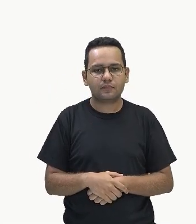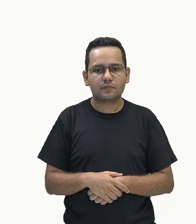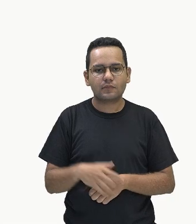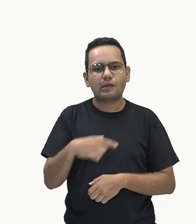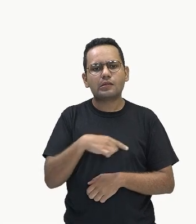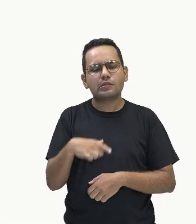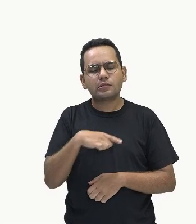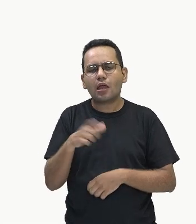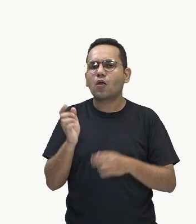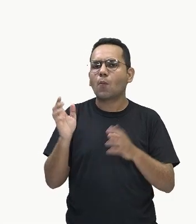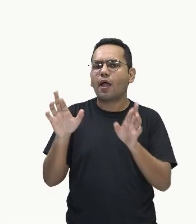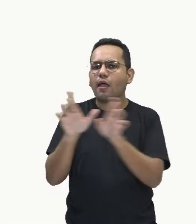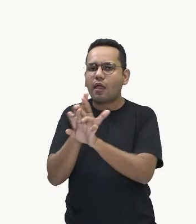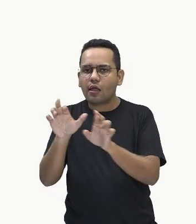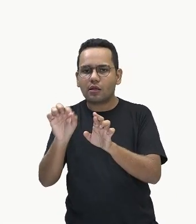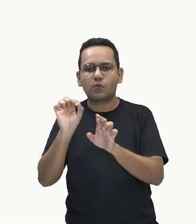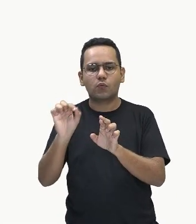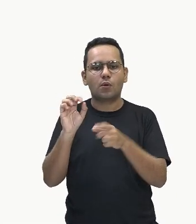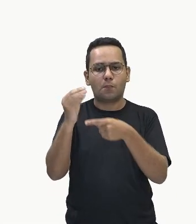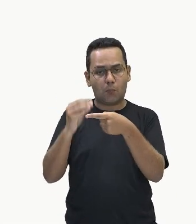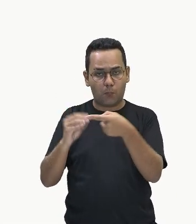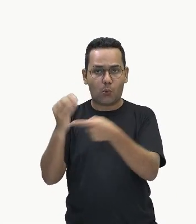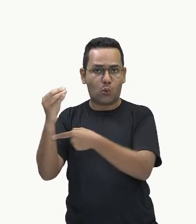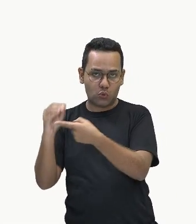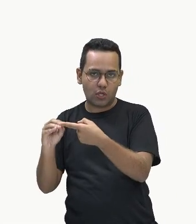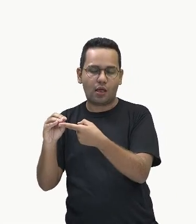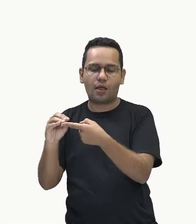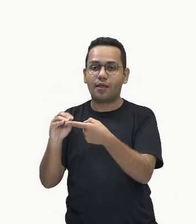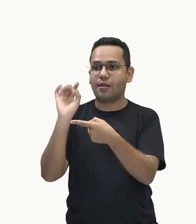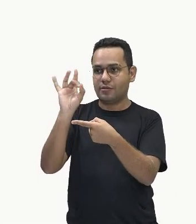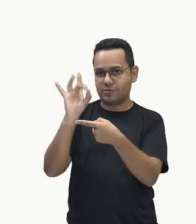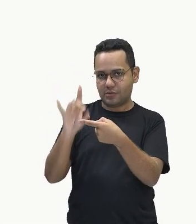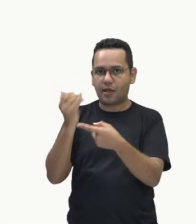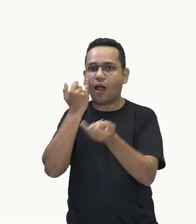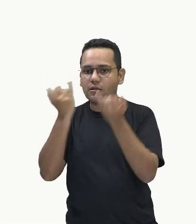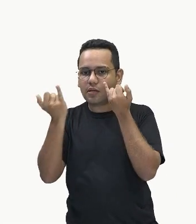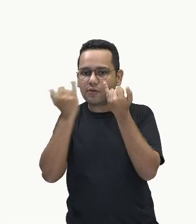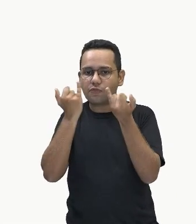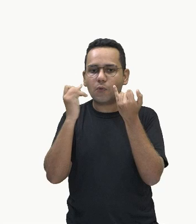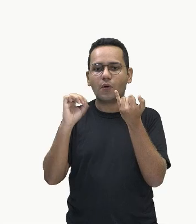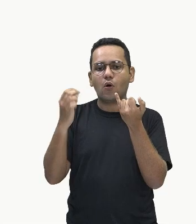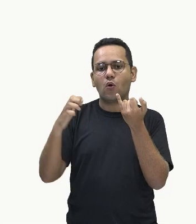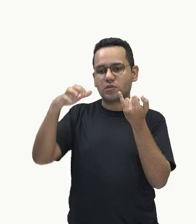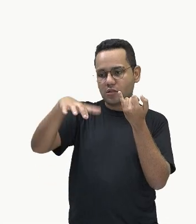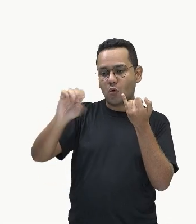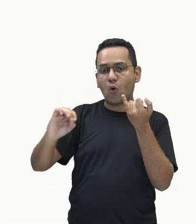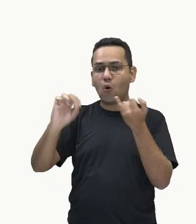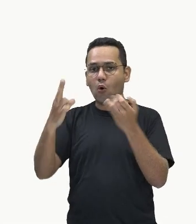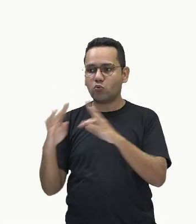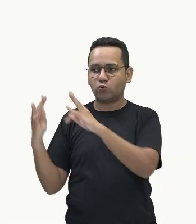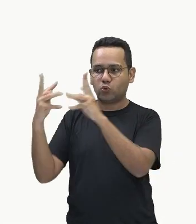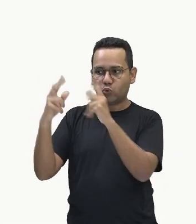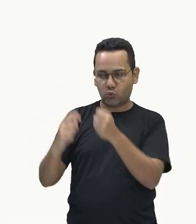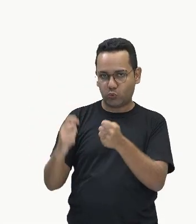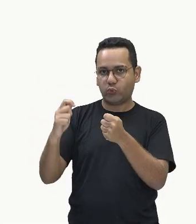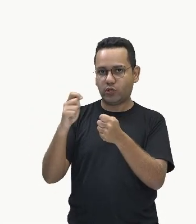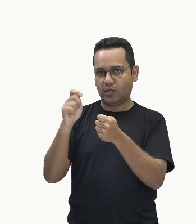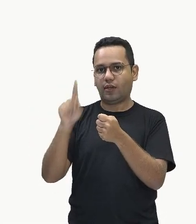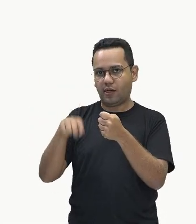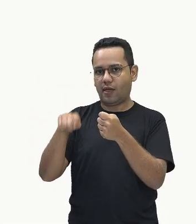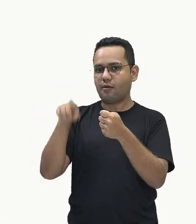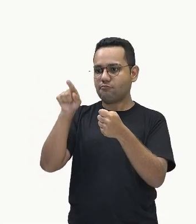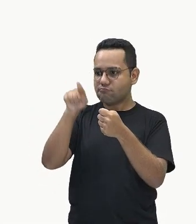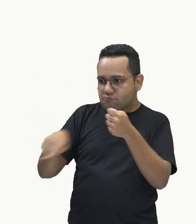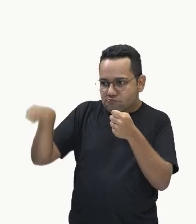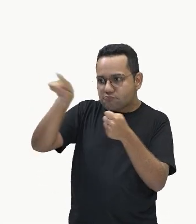proporcionalidade de cada fatia, setor, com o todo, círculo. Exatamente o que eu acabei